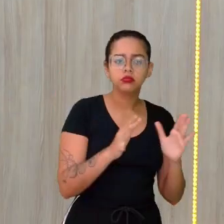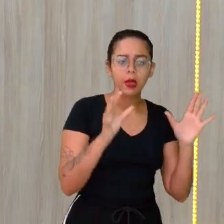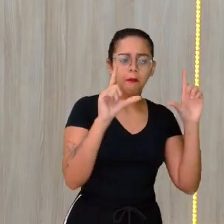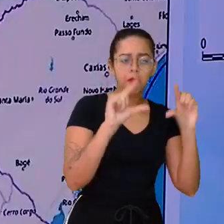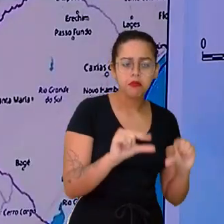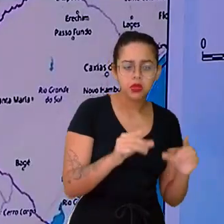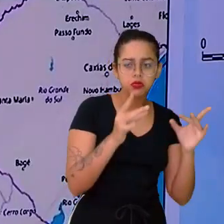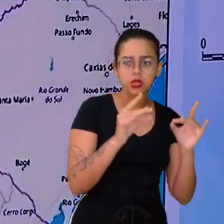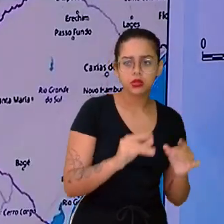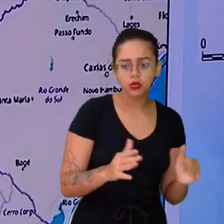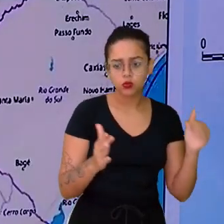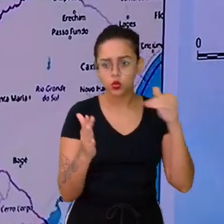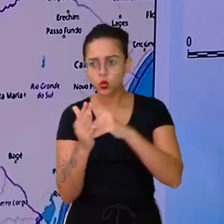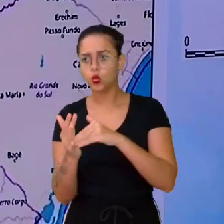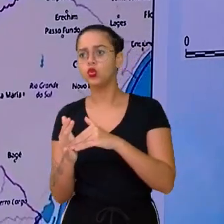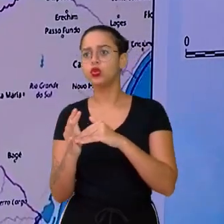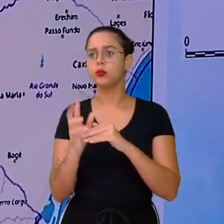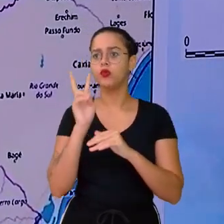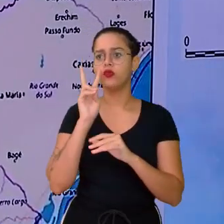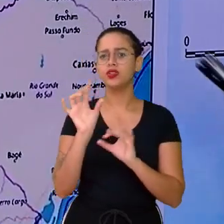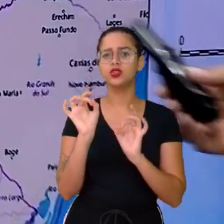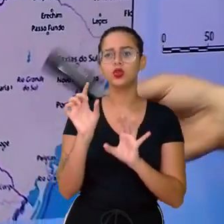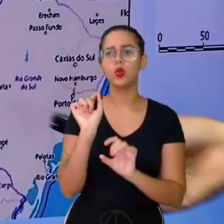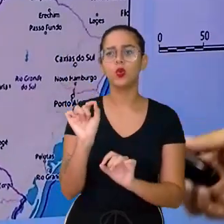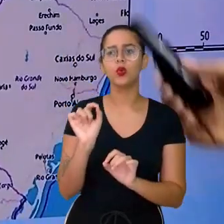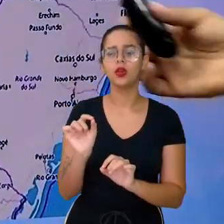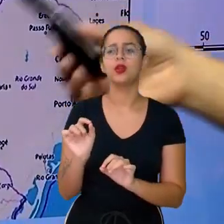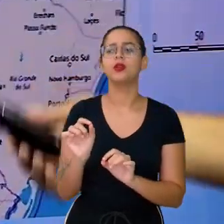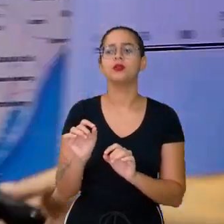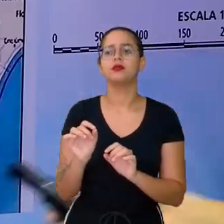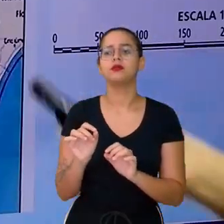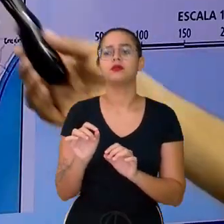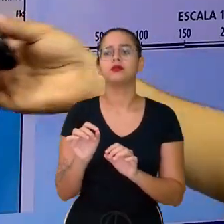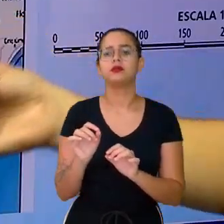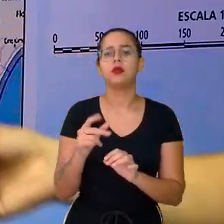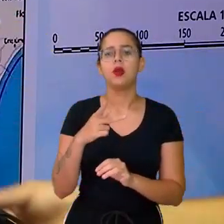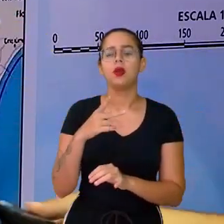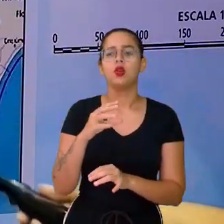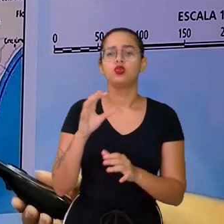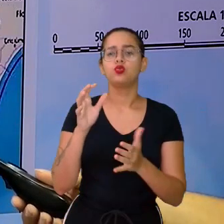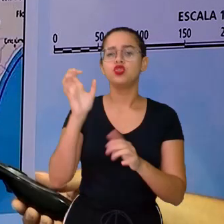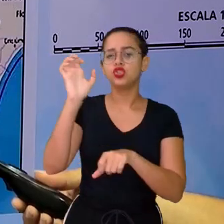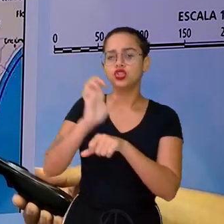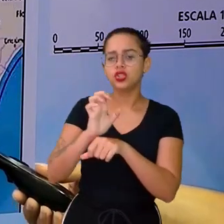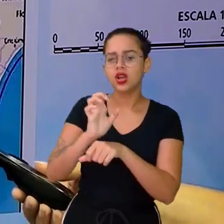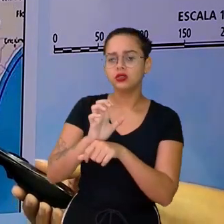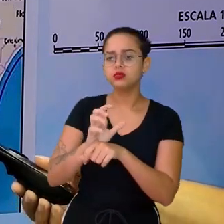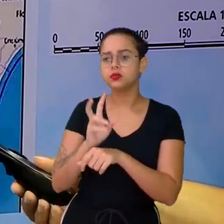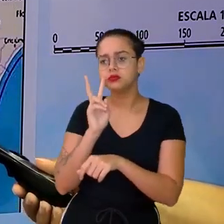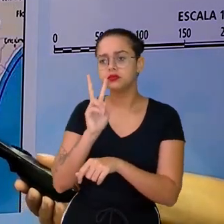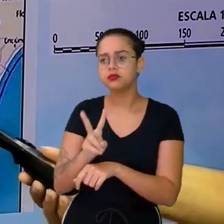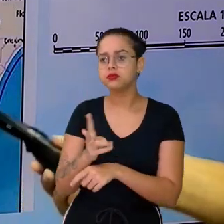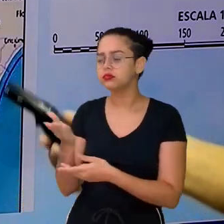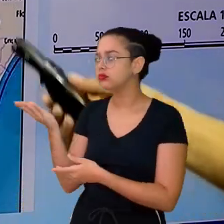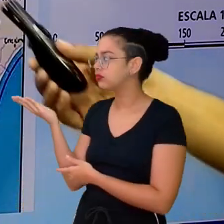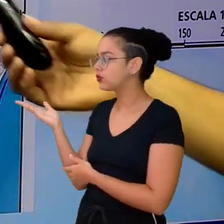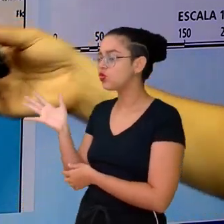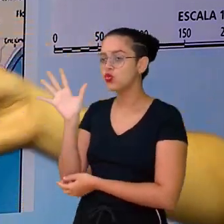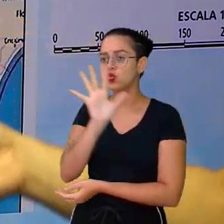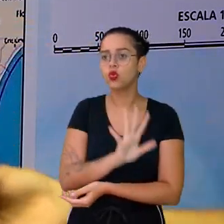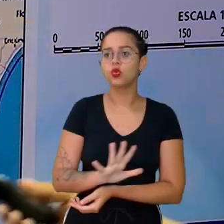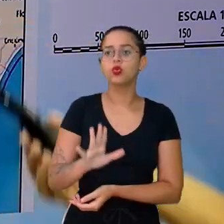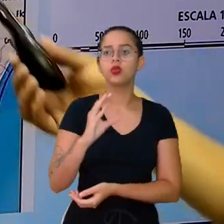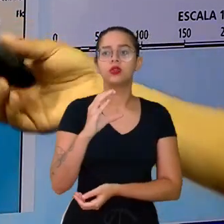a gente tem Porto Alegre no contexto do estado do Rio Grande do Sul. Beleza? Esse